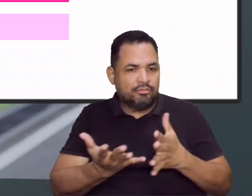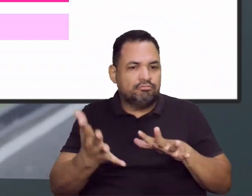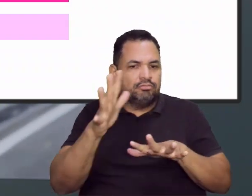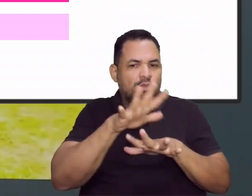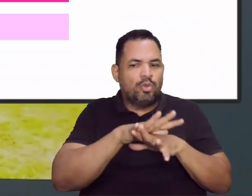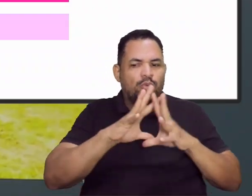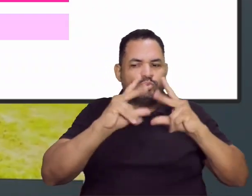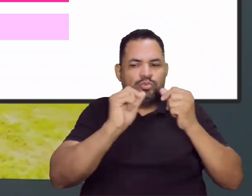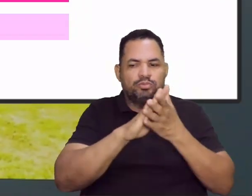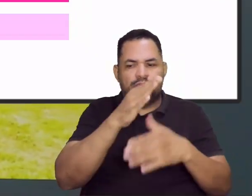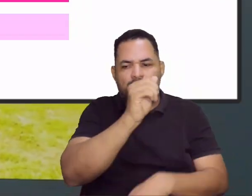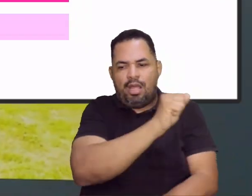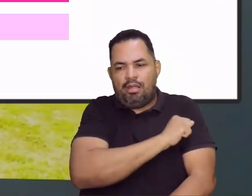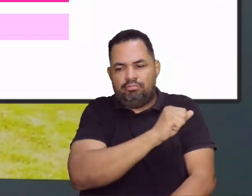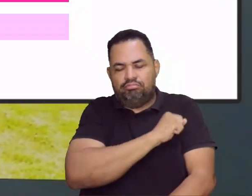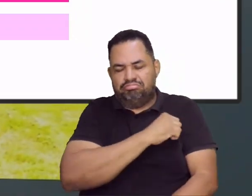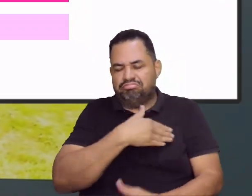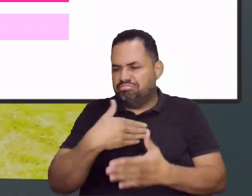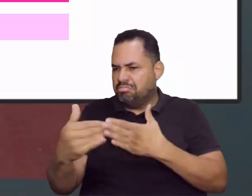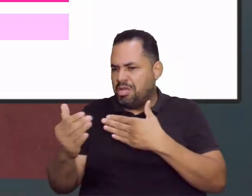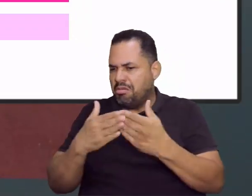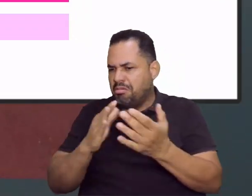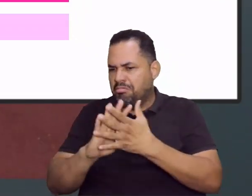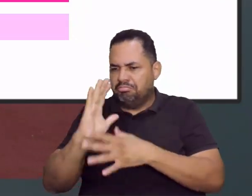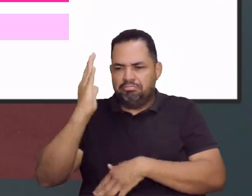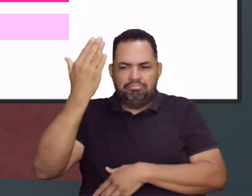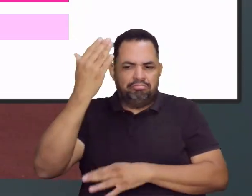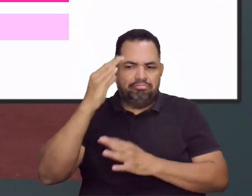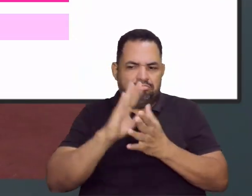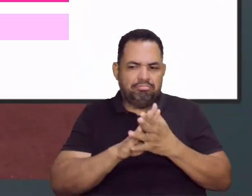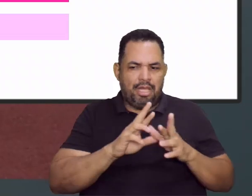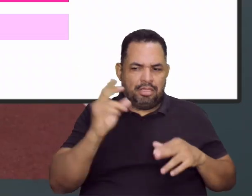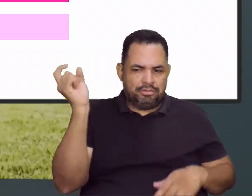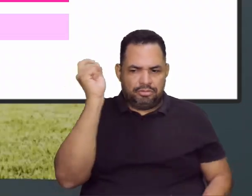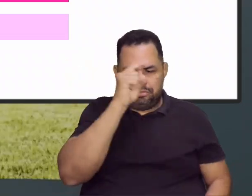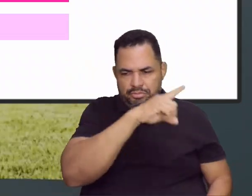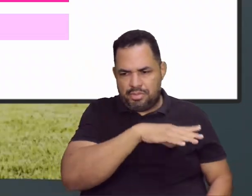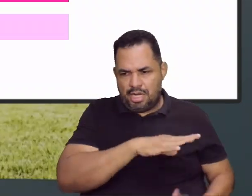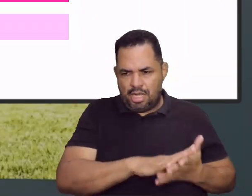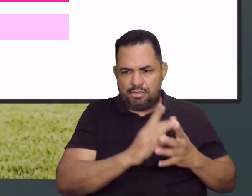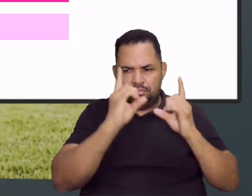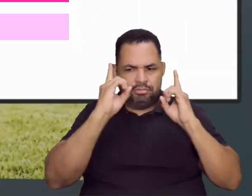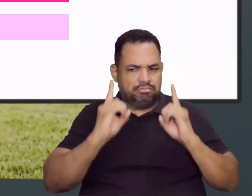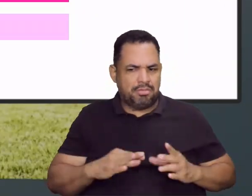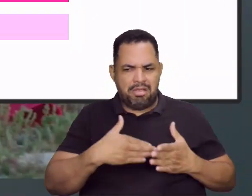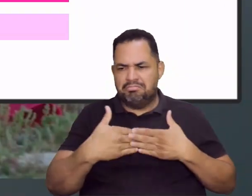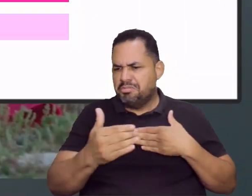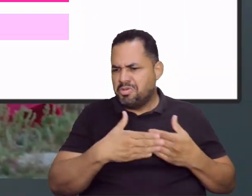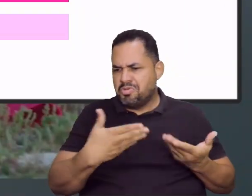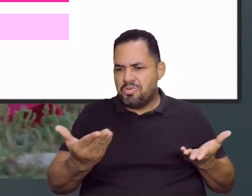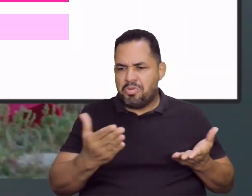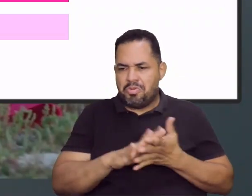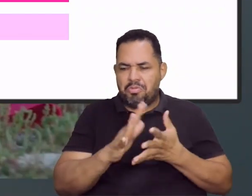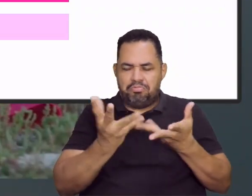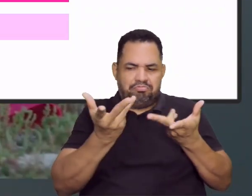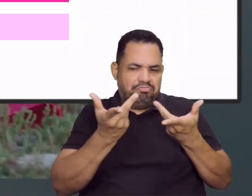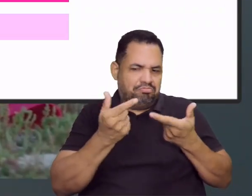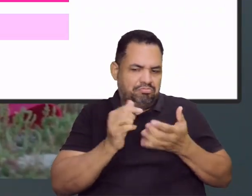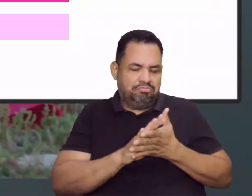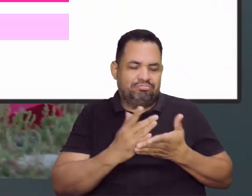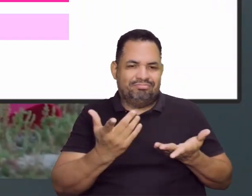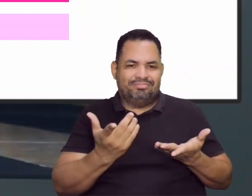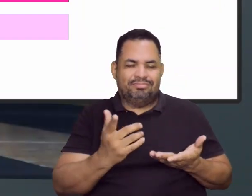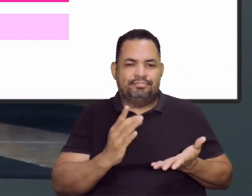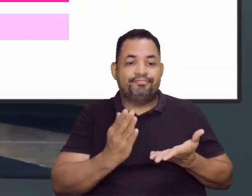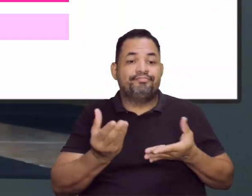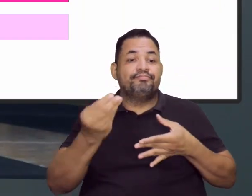todos os estudantes, independente das suas capacidades, dificuldades, deficiências, né? As habilidades, eu estou